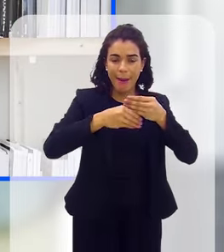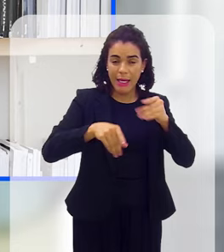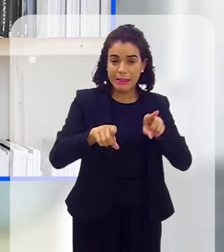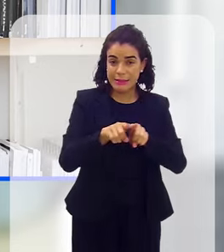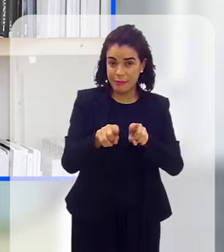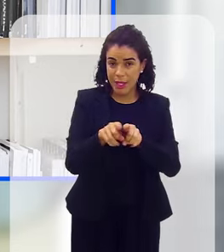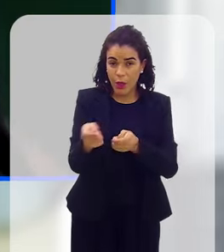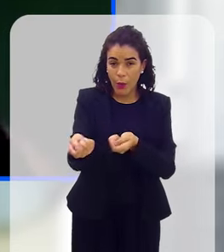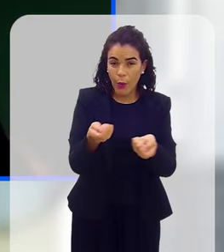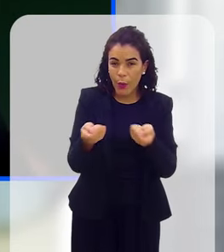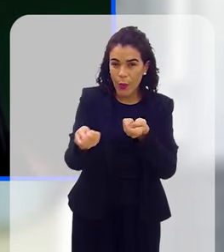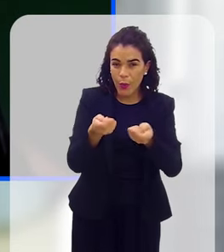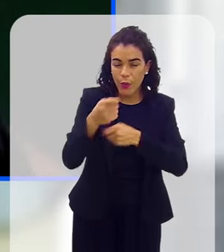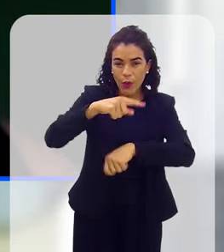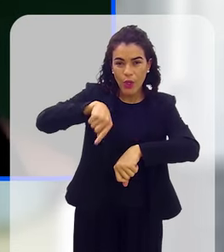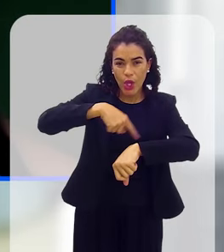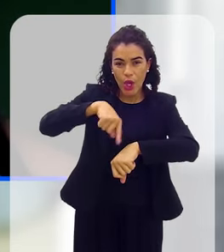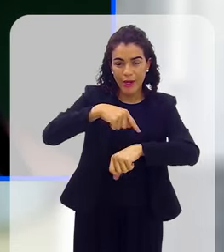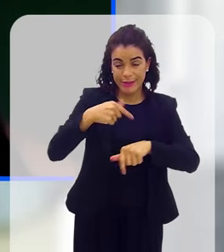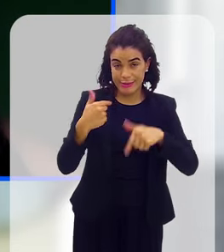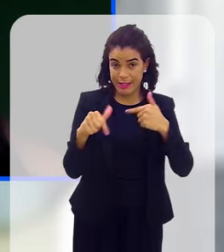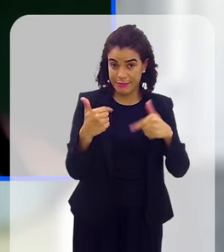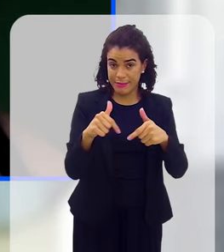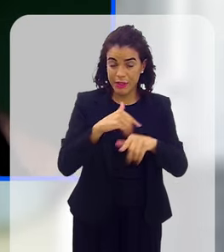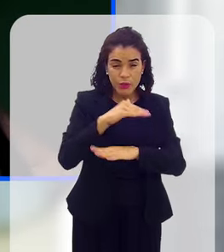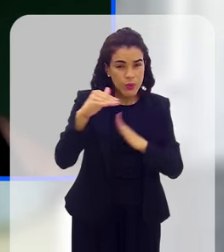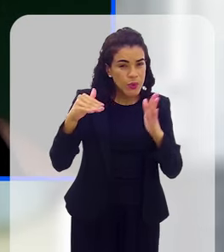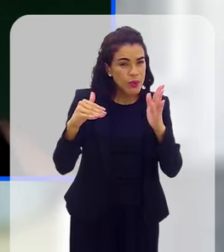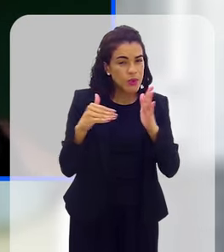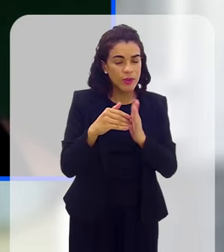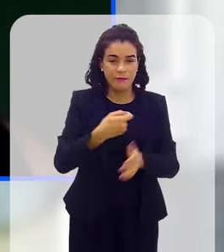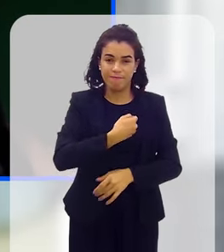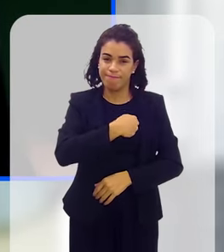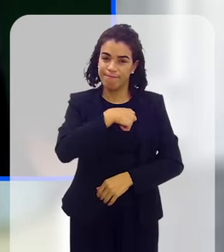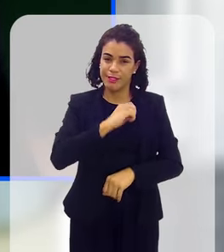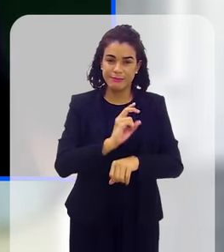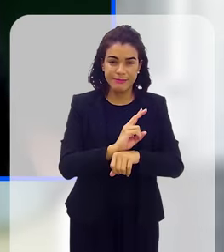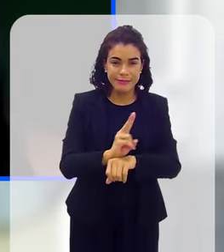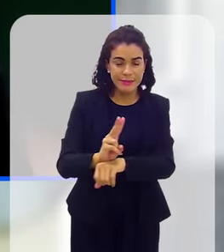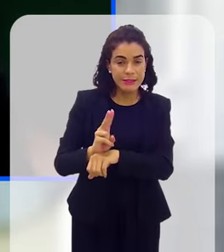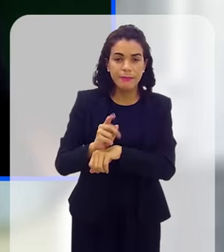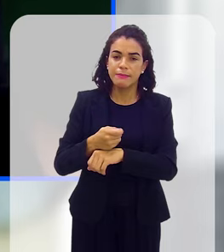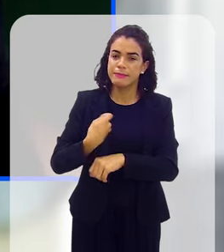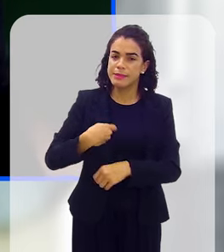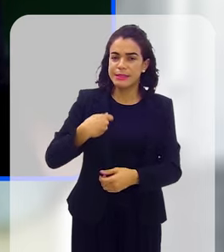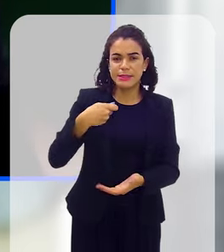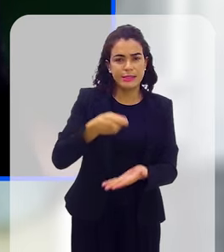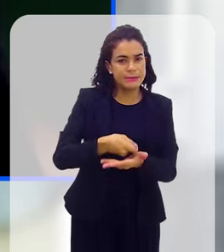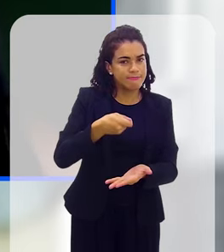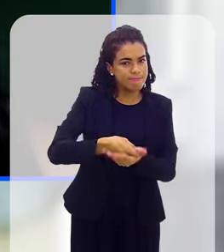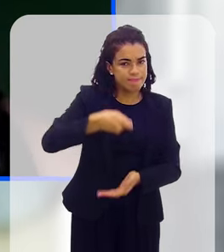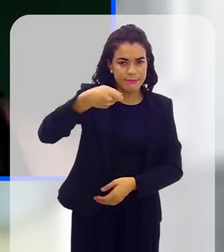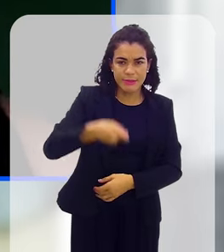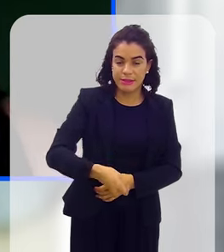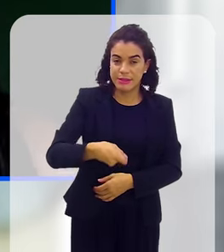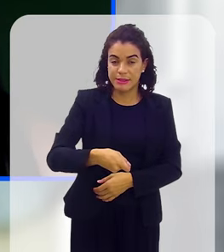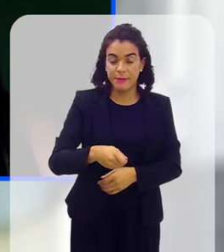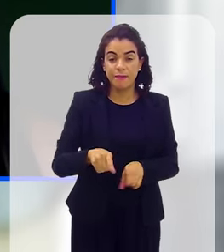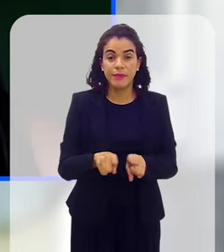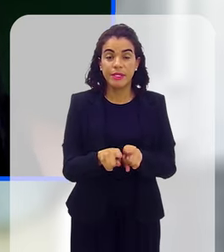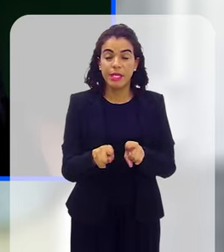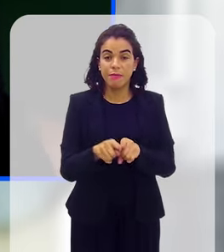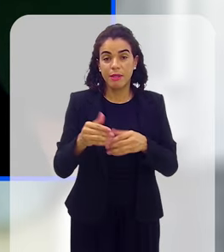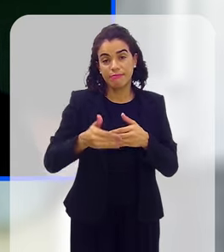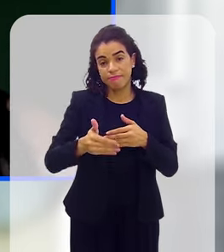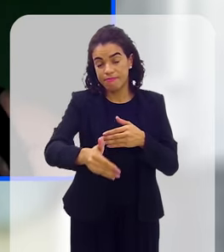jornada, enfim, toda essa fiscalização tem que ser cobrada das empresas terceirizadas e assim por